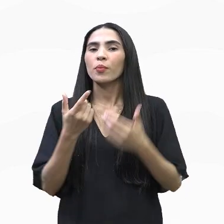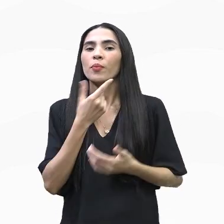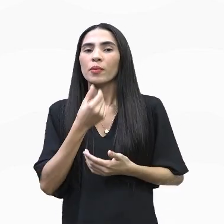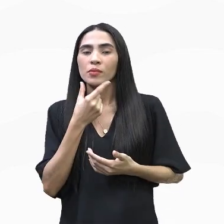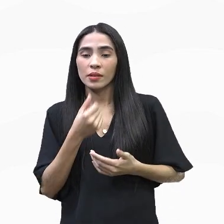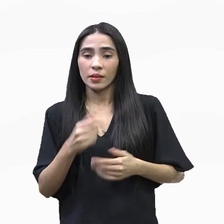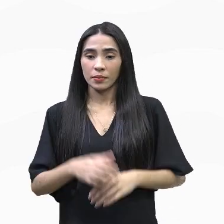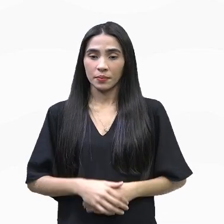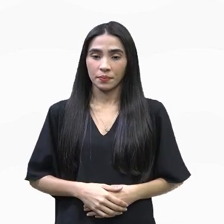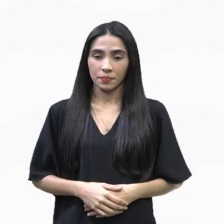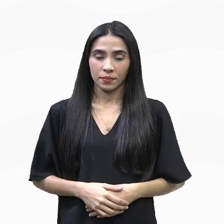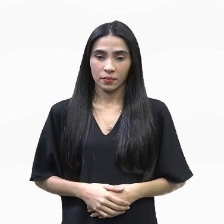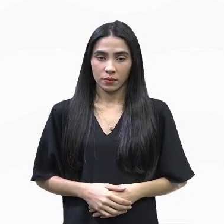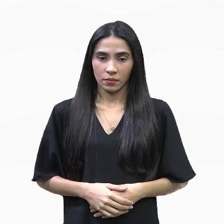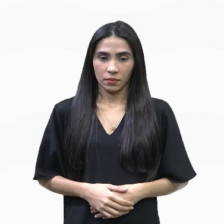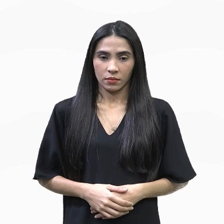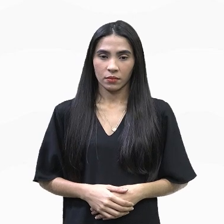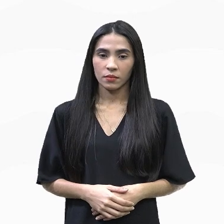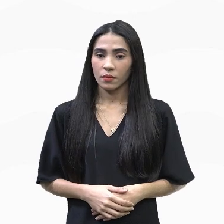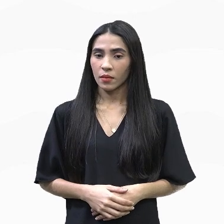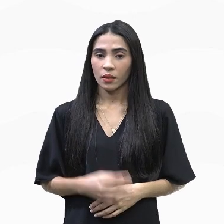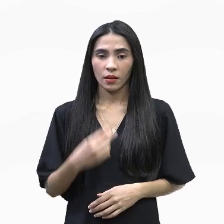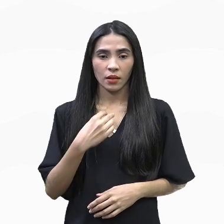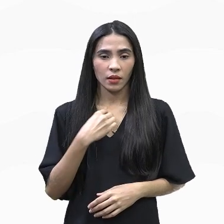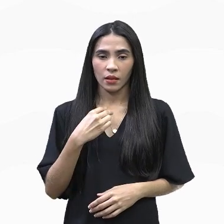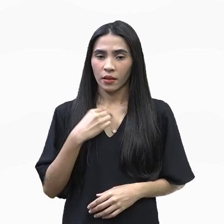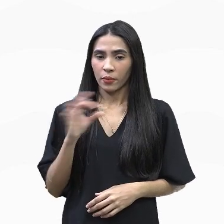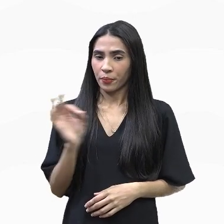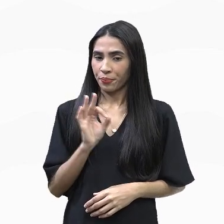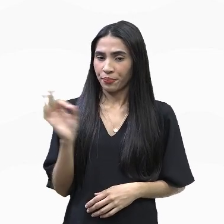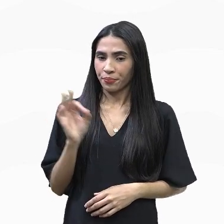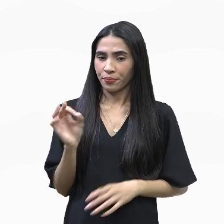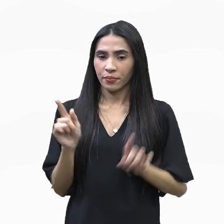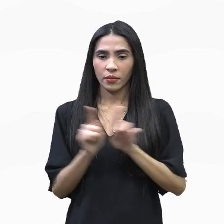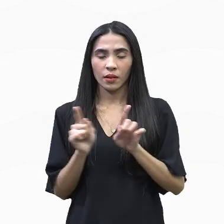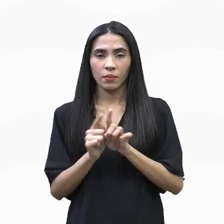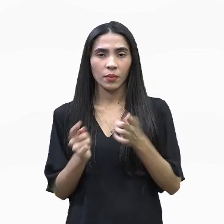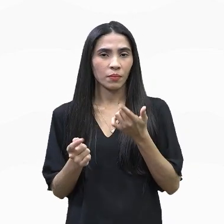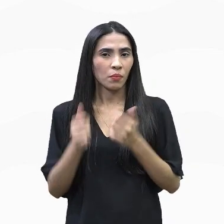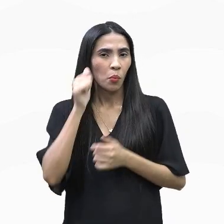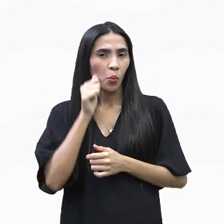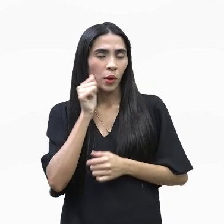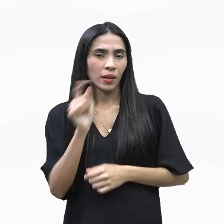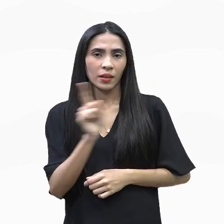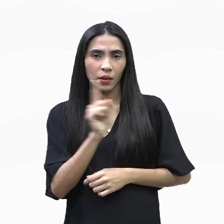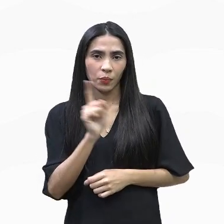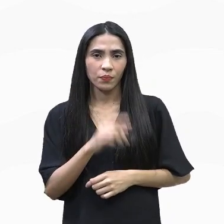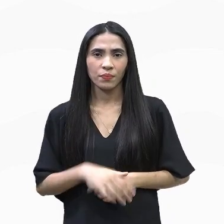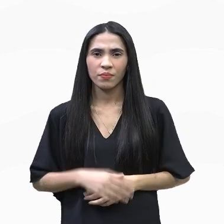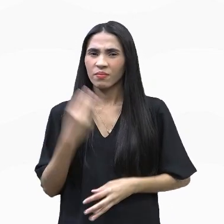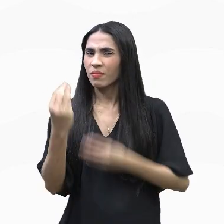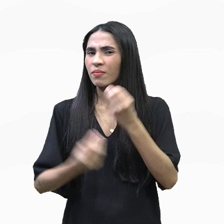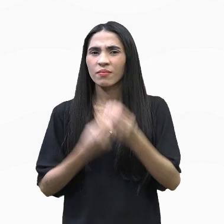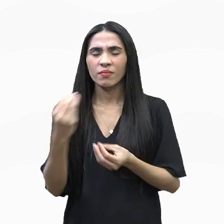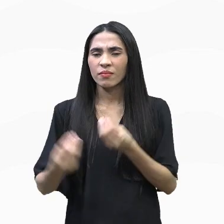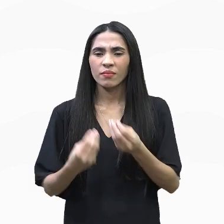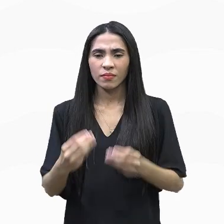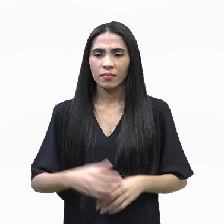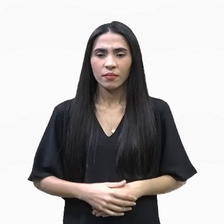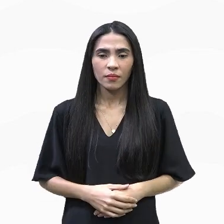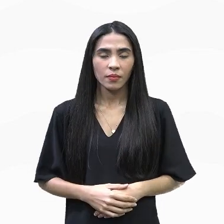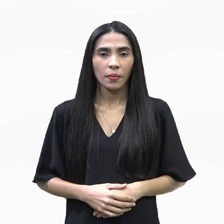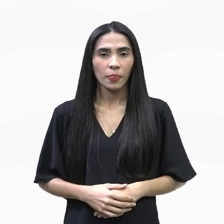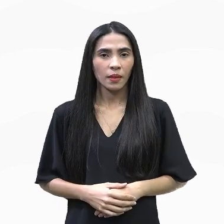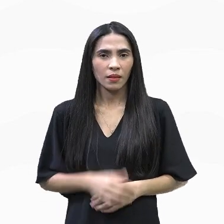espécie humana, não existe, nem tampouco a mulher. Olha só que interessante isso daí, como é que é isso, professor? Quer